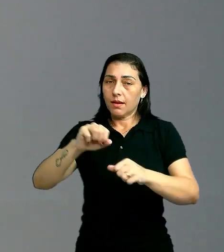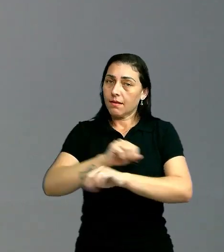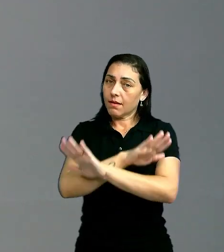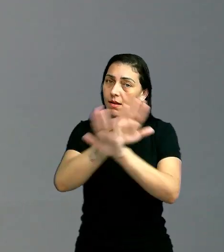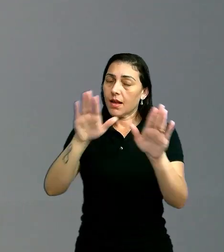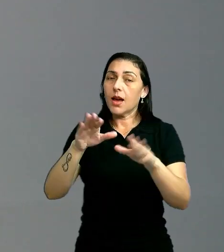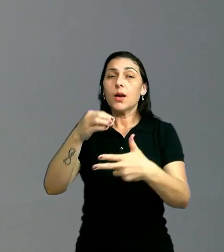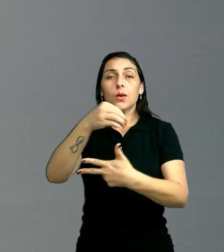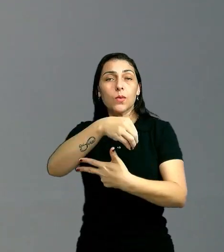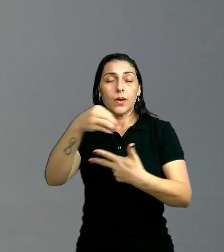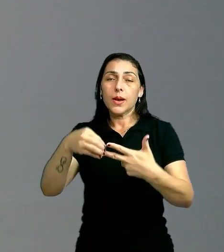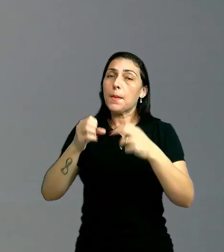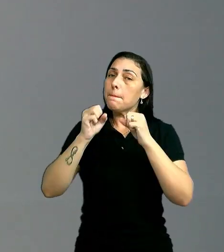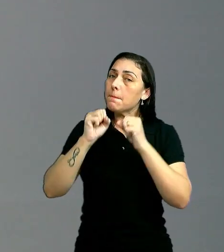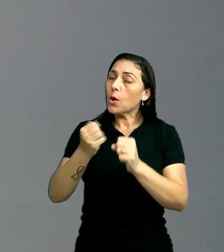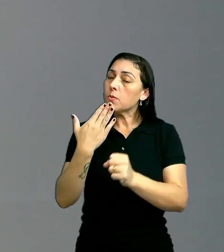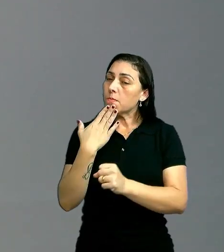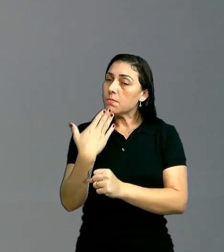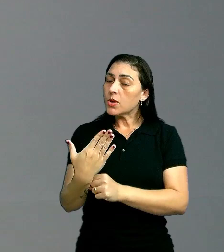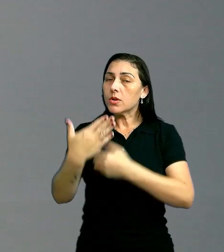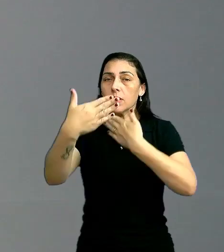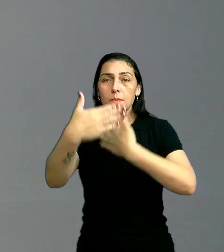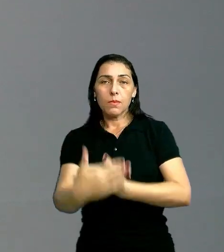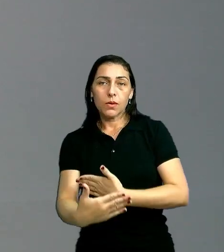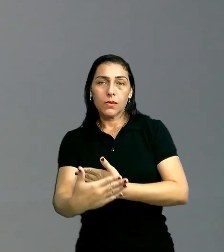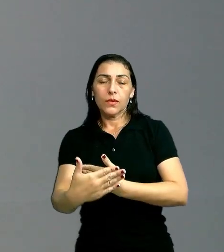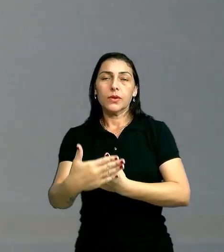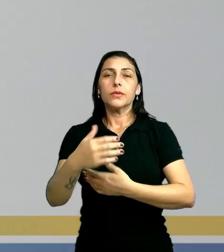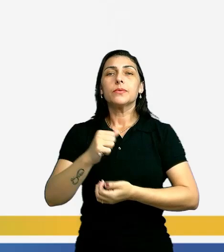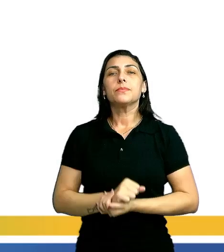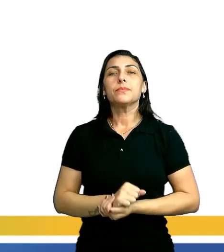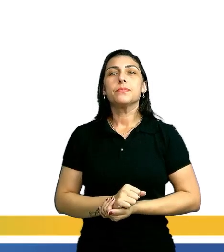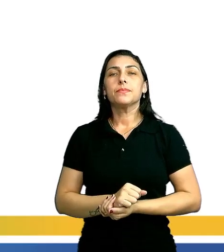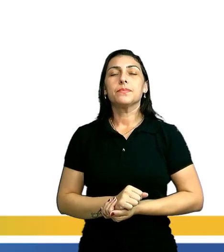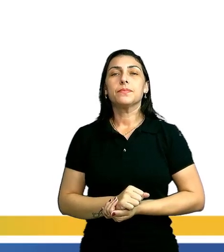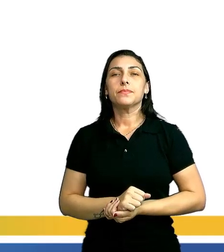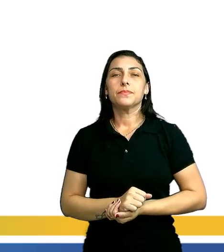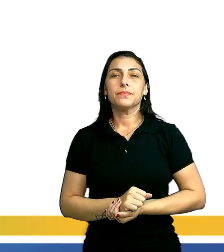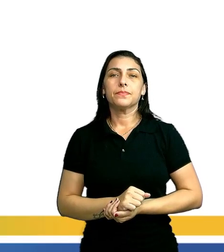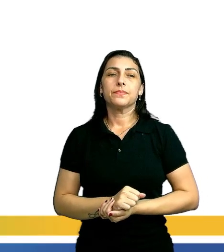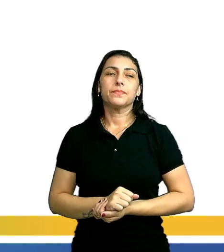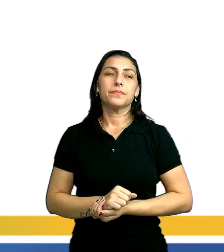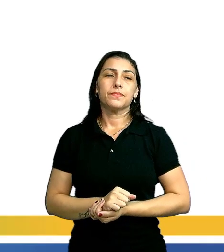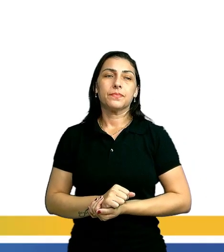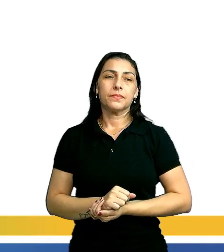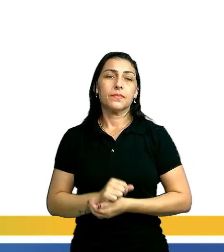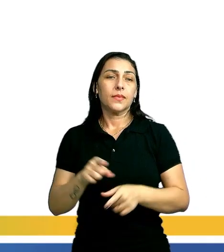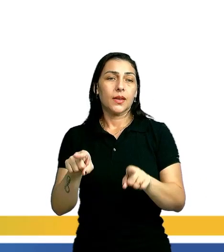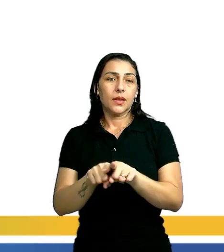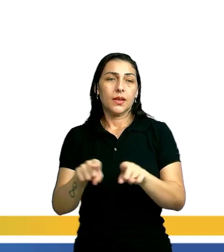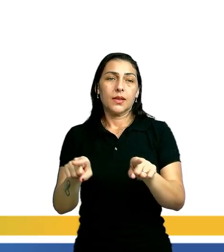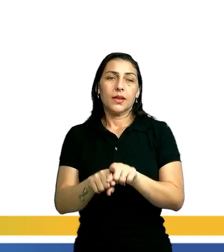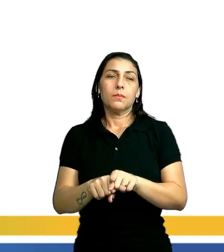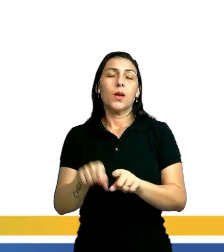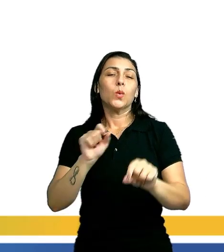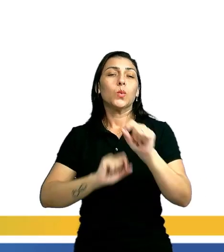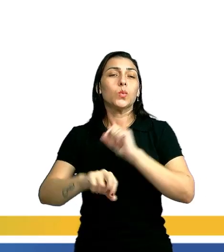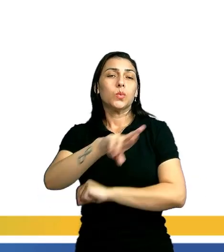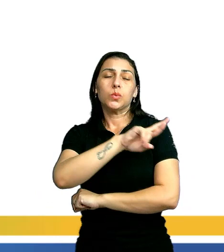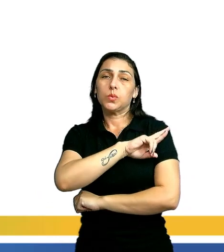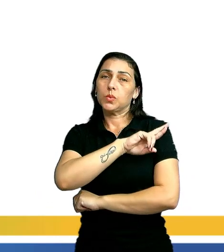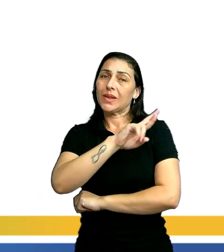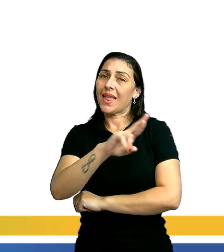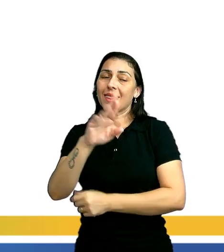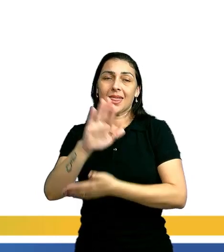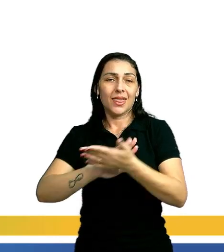claro, o Enem pode sim colocar lá na hora da prova, correto? E a música? Em